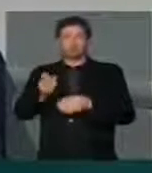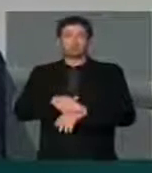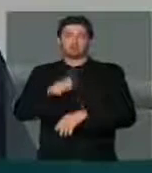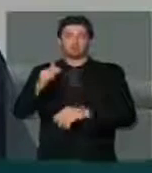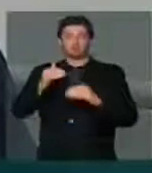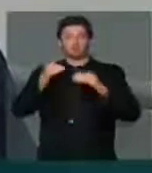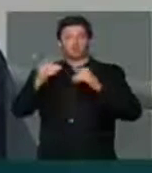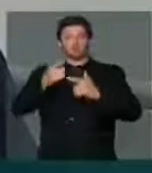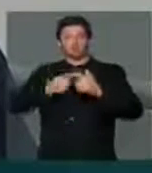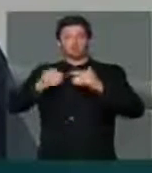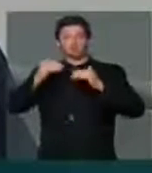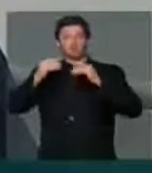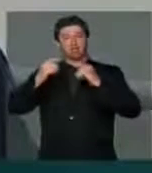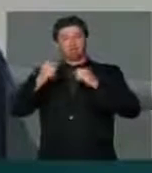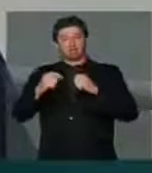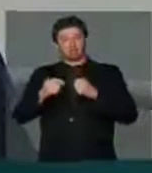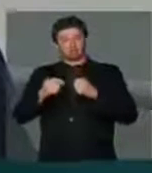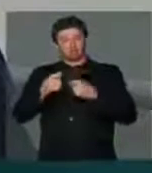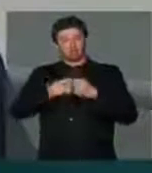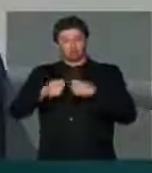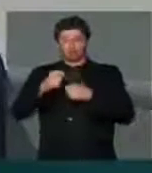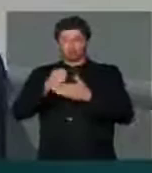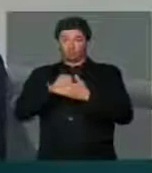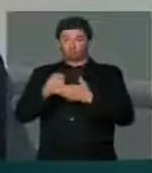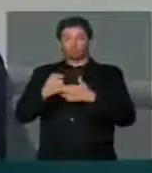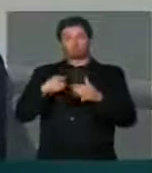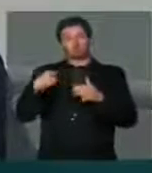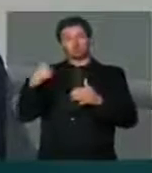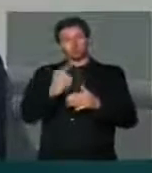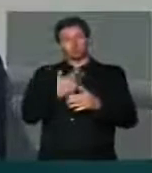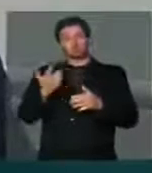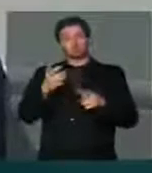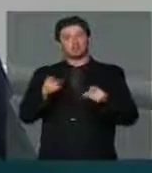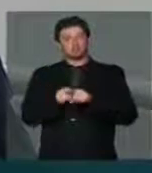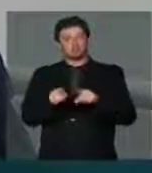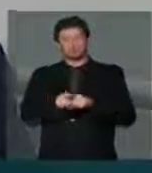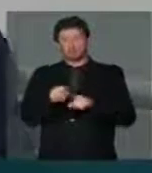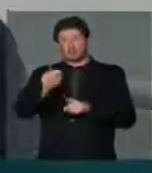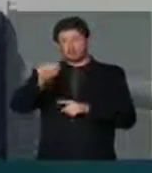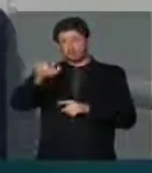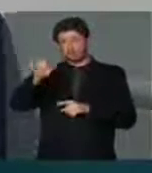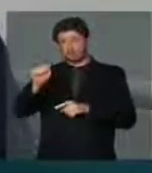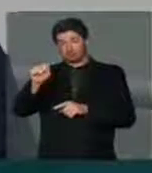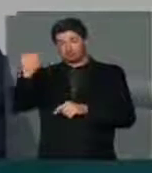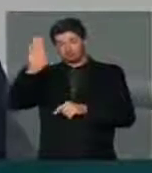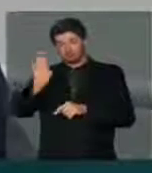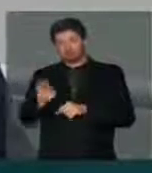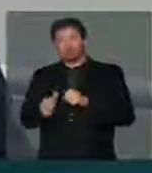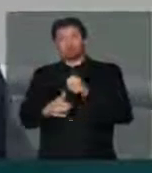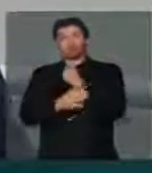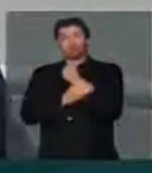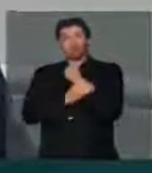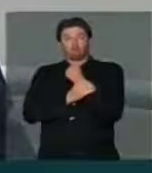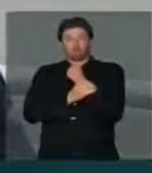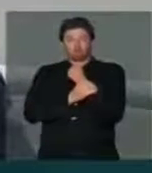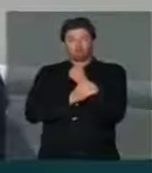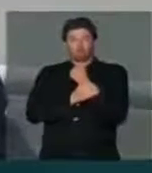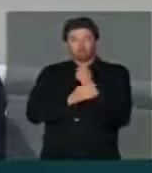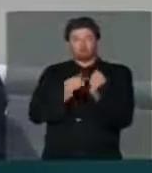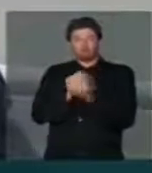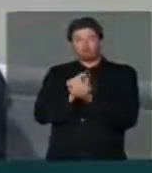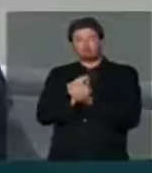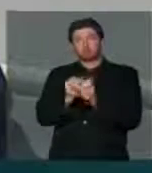reequilíbrio econômico de contratos. Gostaríamos também de que a Agência Brasileira de Garantias e Fundos Garantidores pudesse